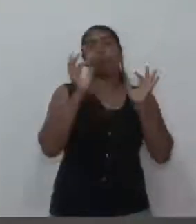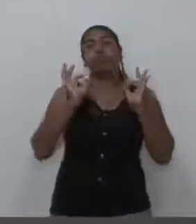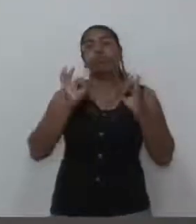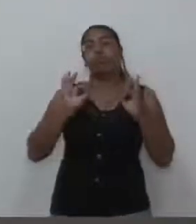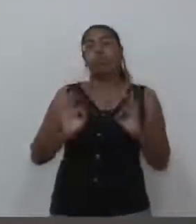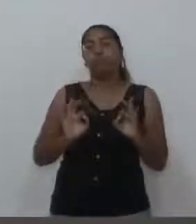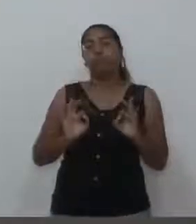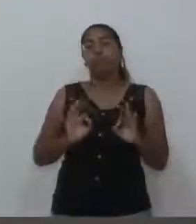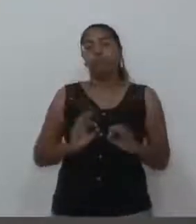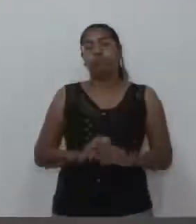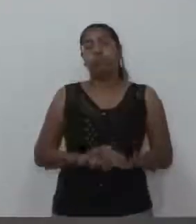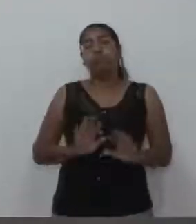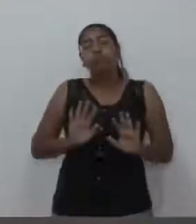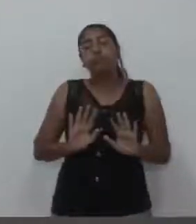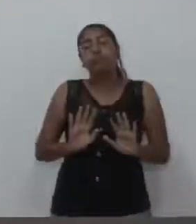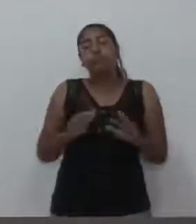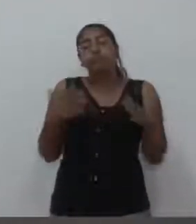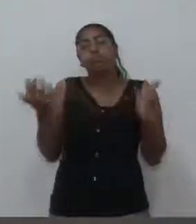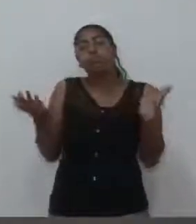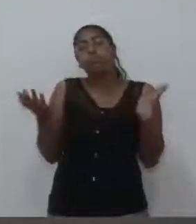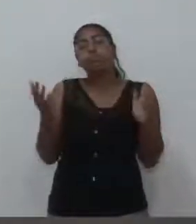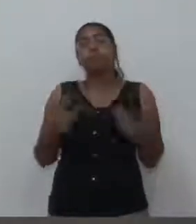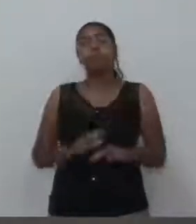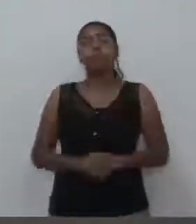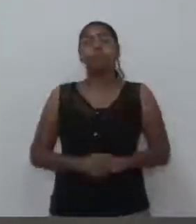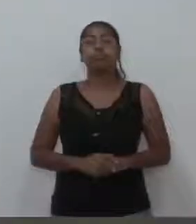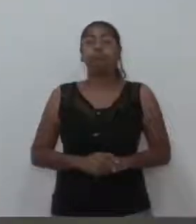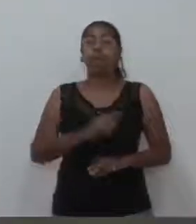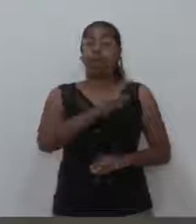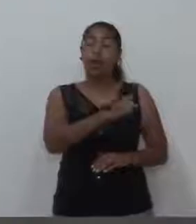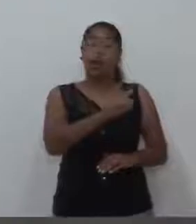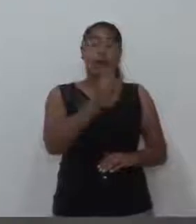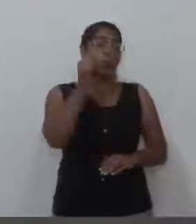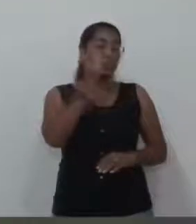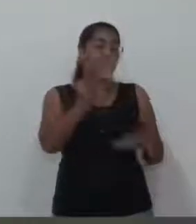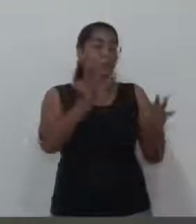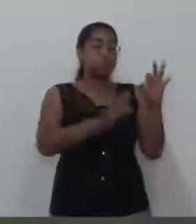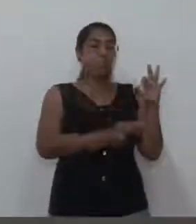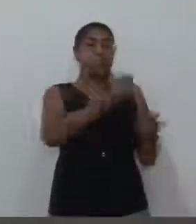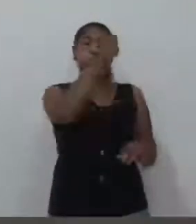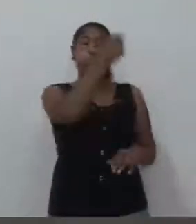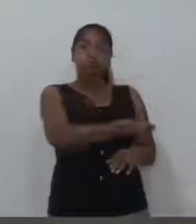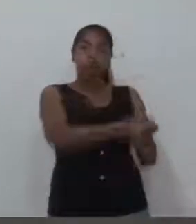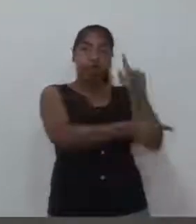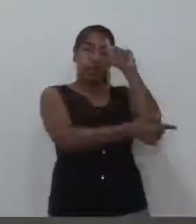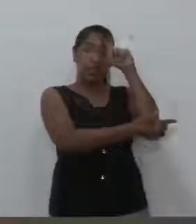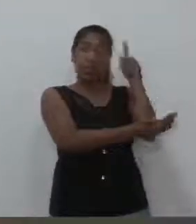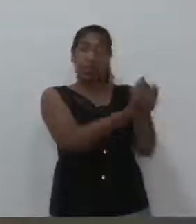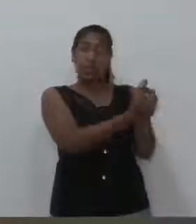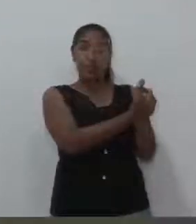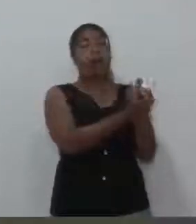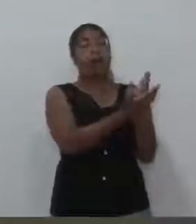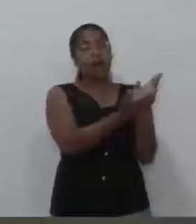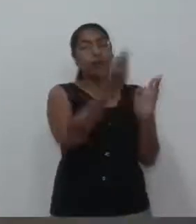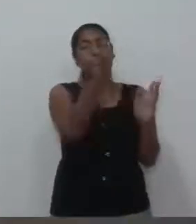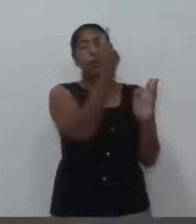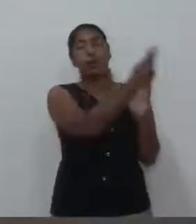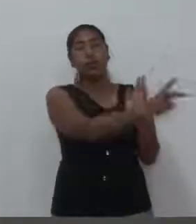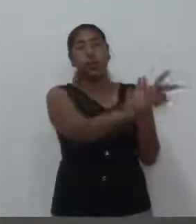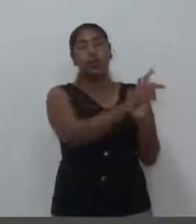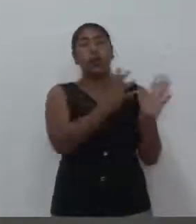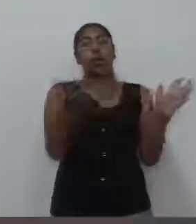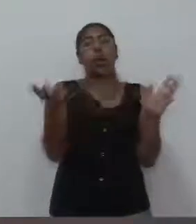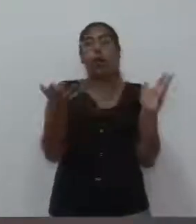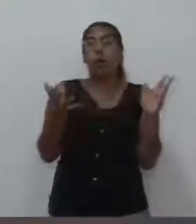no regimento interno. Mas, enfim, a juíza cabe a ela decidir, decidiu dessa forma, cabe ao legislativo